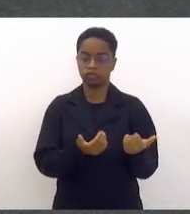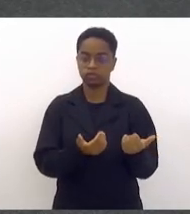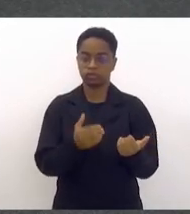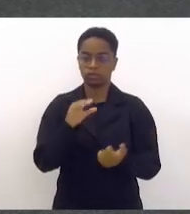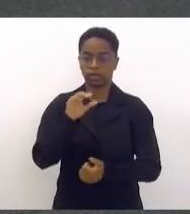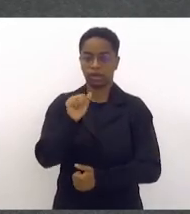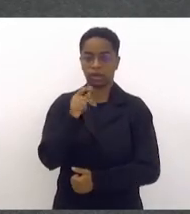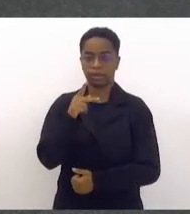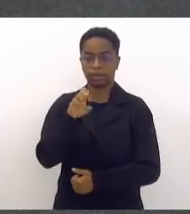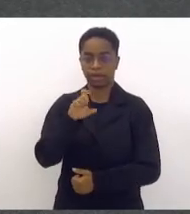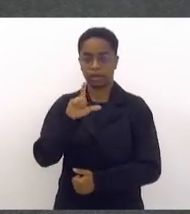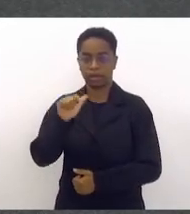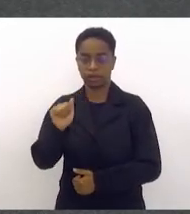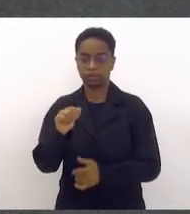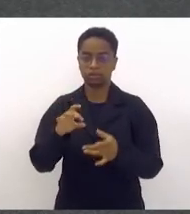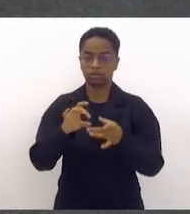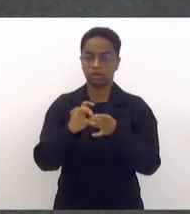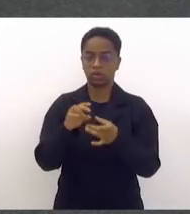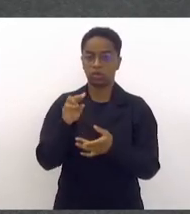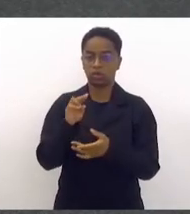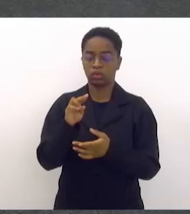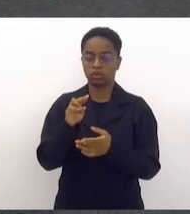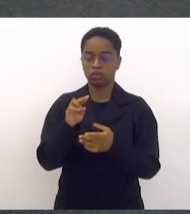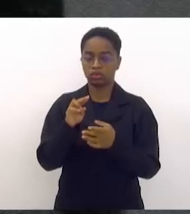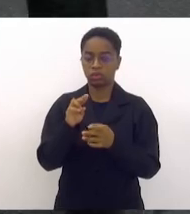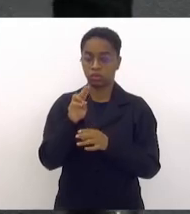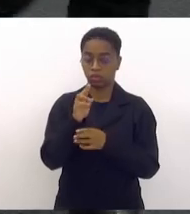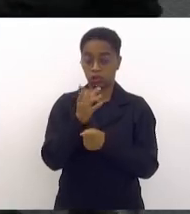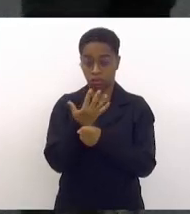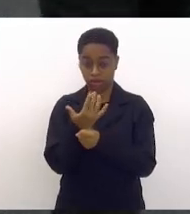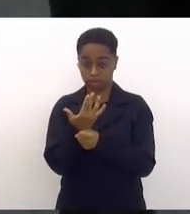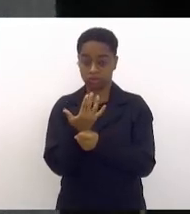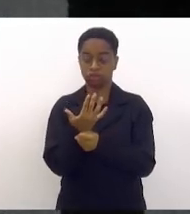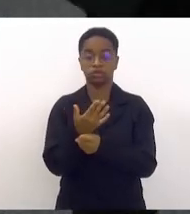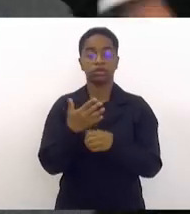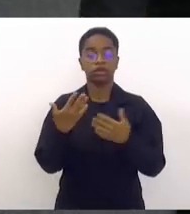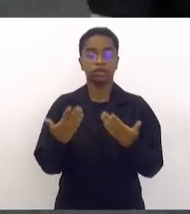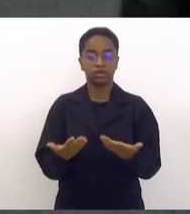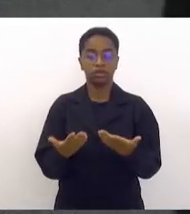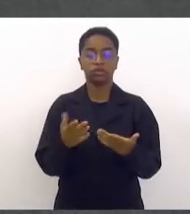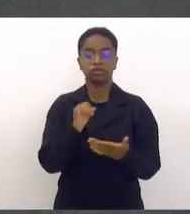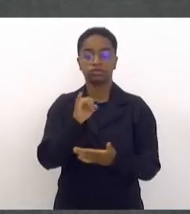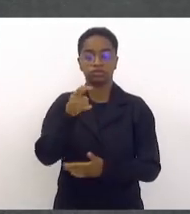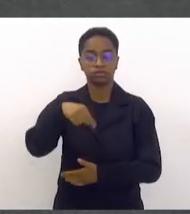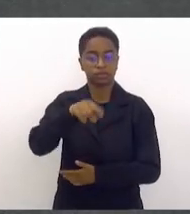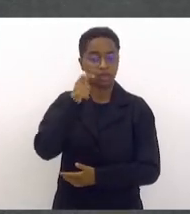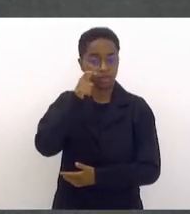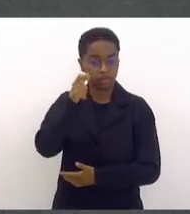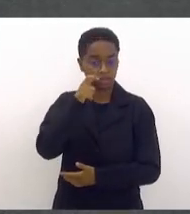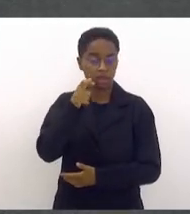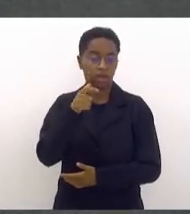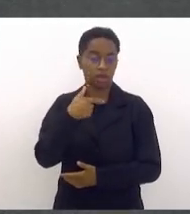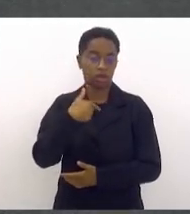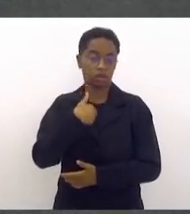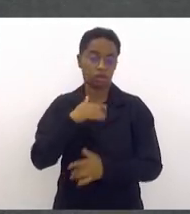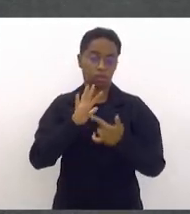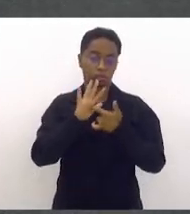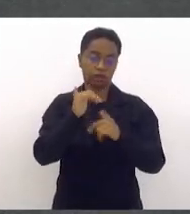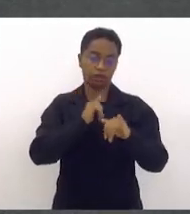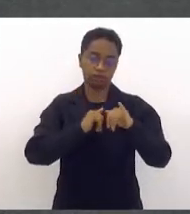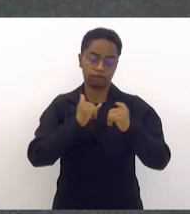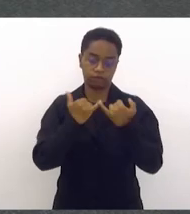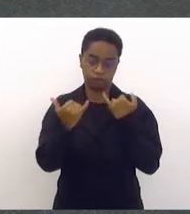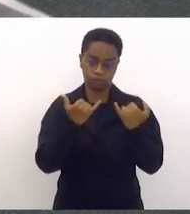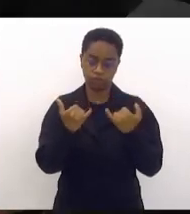Ecumênica da Universidade do Estado do Rio de Janeiro. Então, para quem interessar possa, eu deixo aqui as informações. Obrigado.